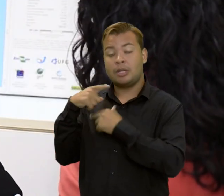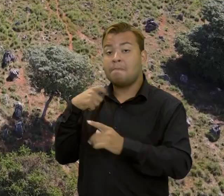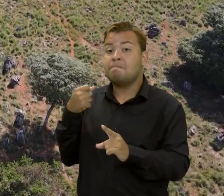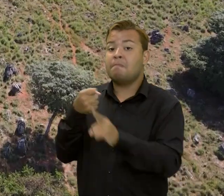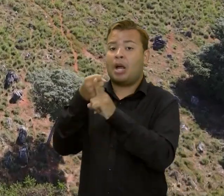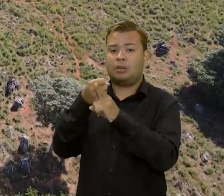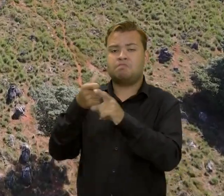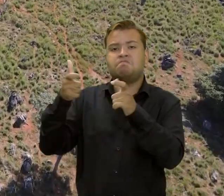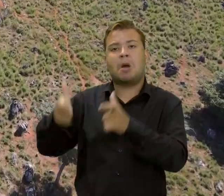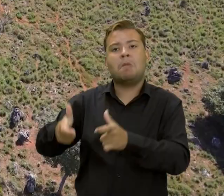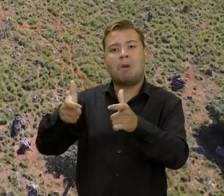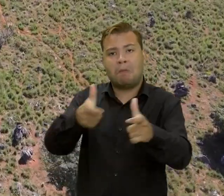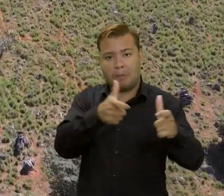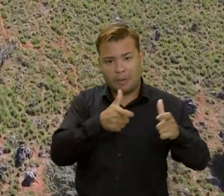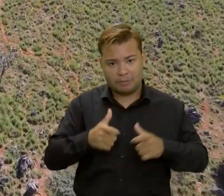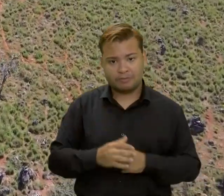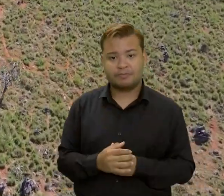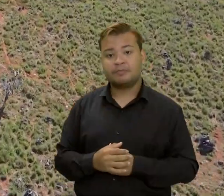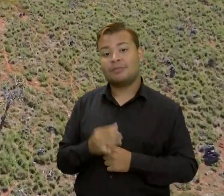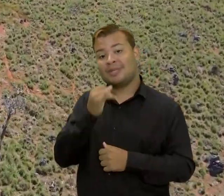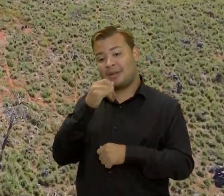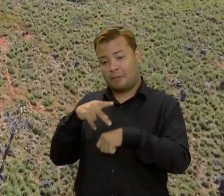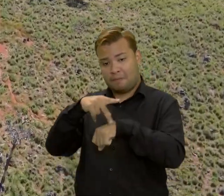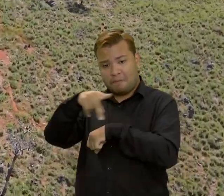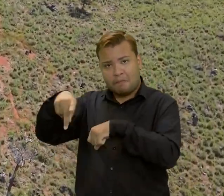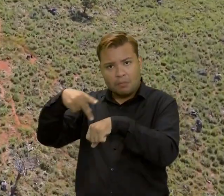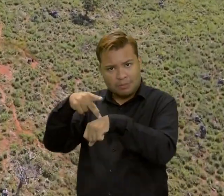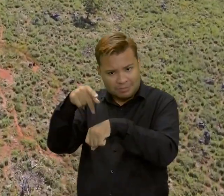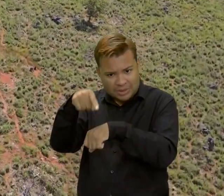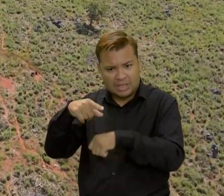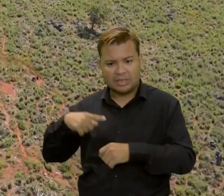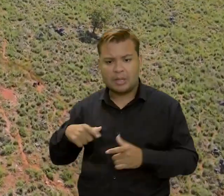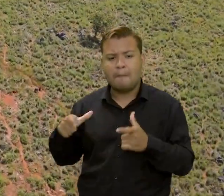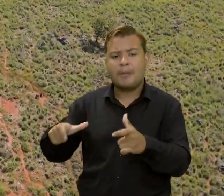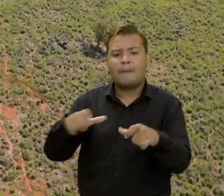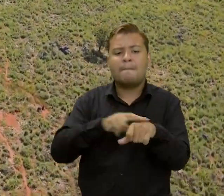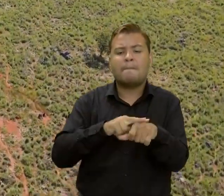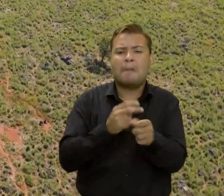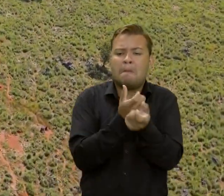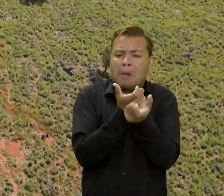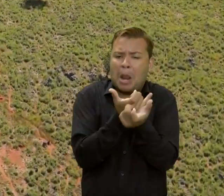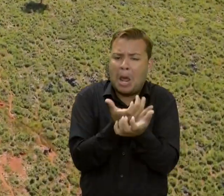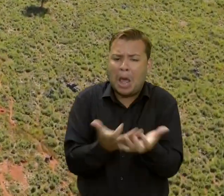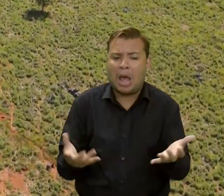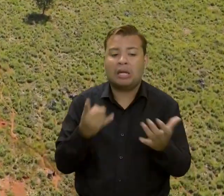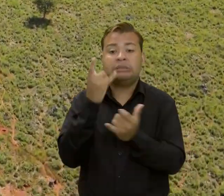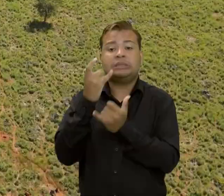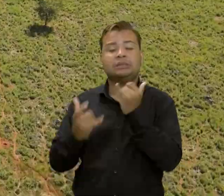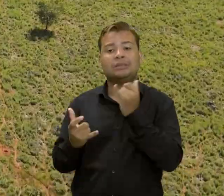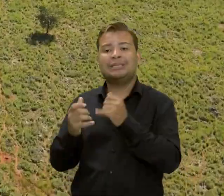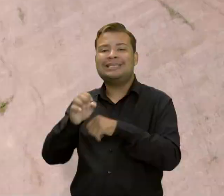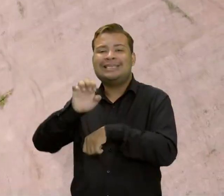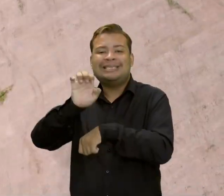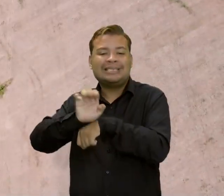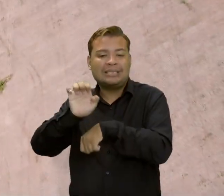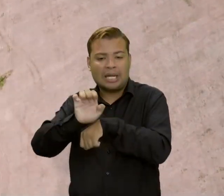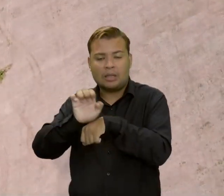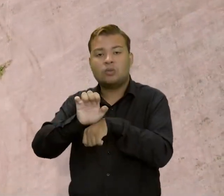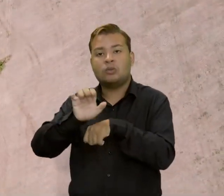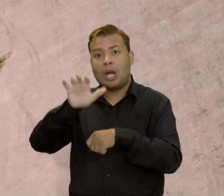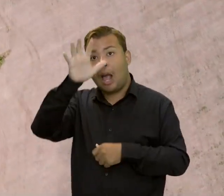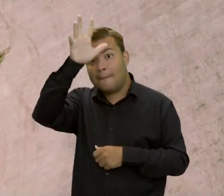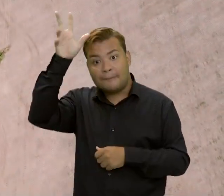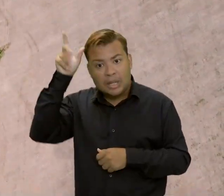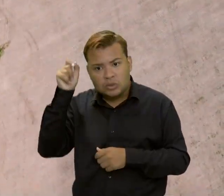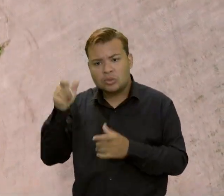No país em que a área ocupada por pastagens é quase do tamanho do estado do Amazonas, saber fazer